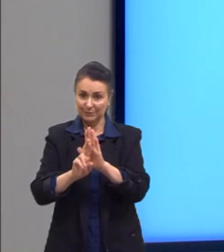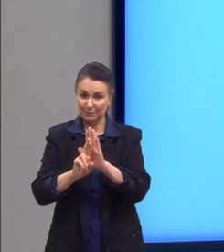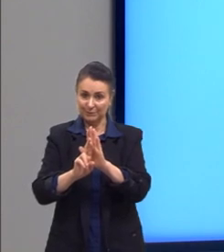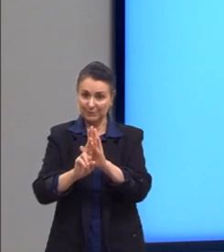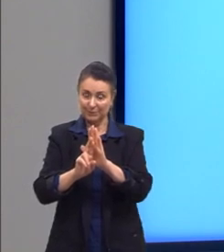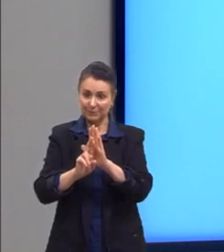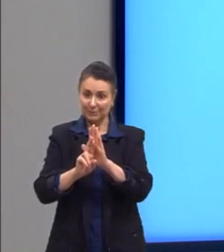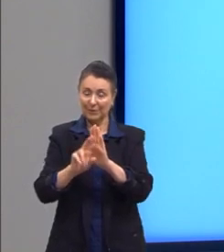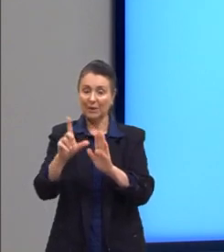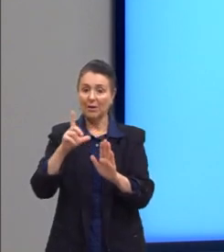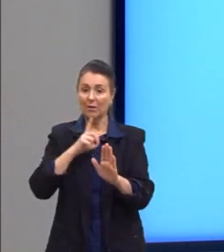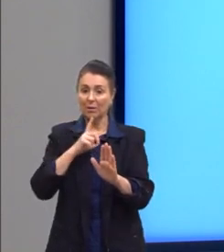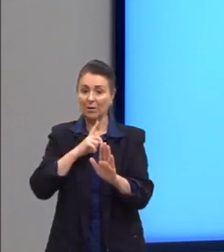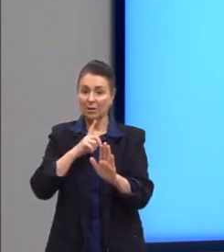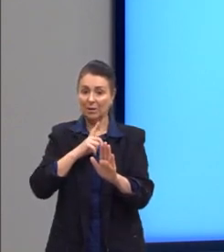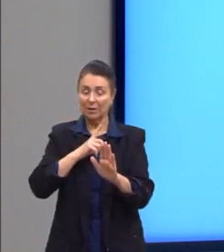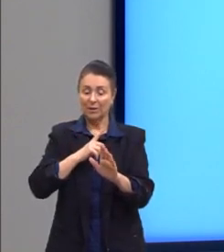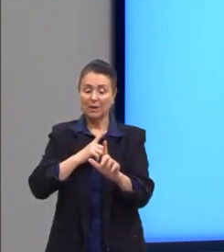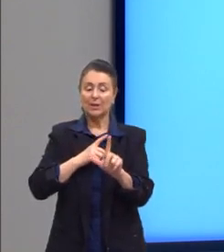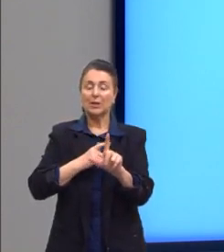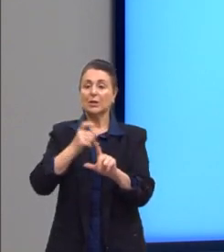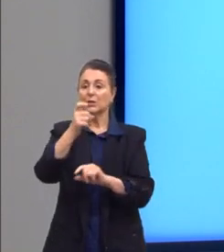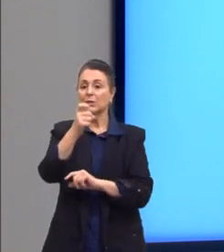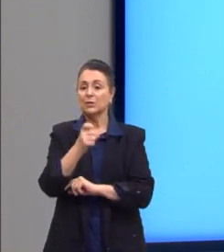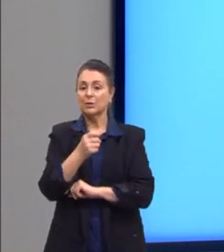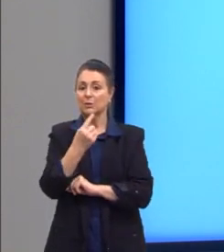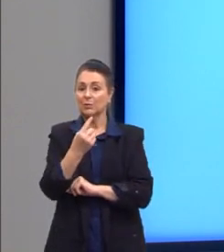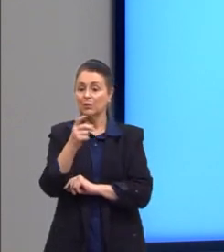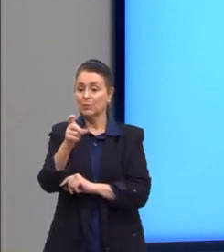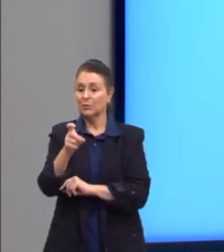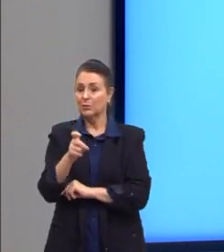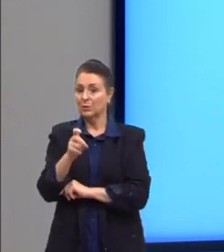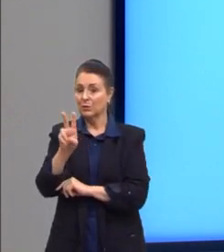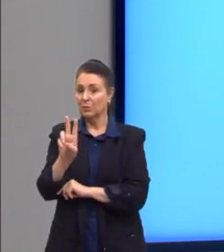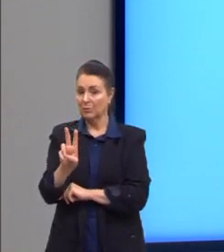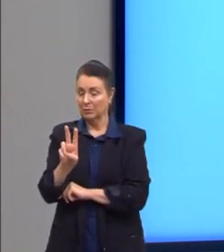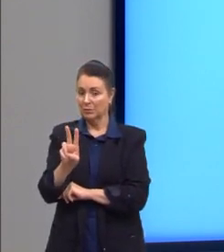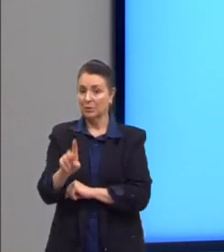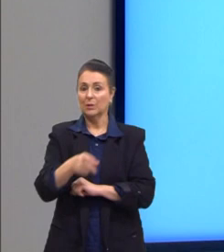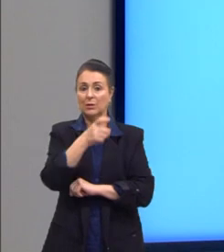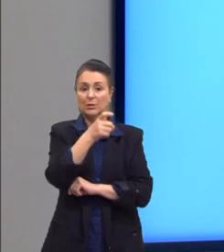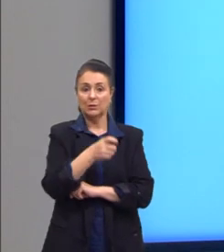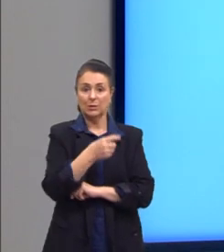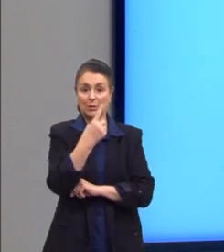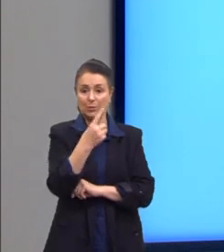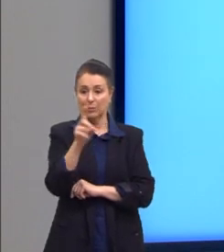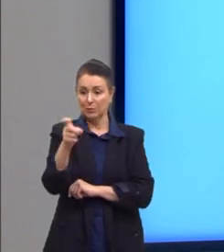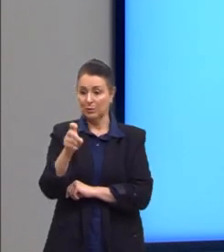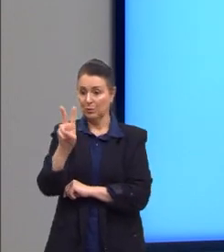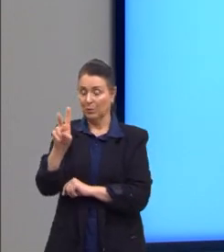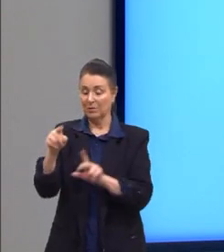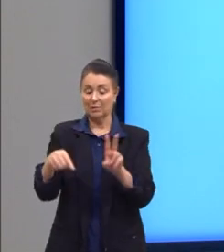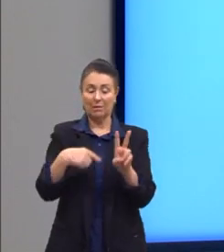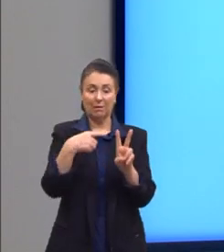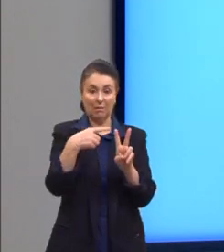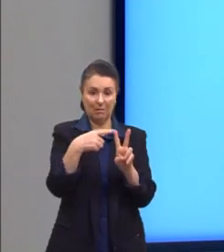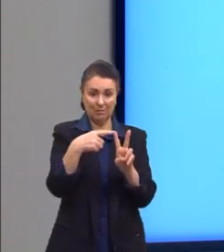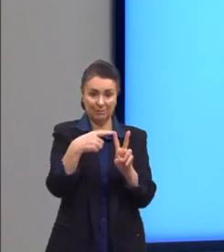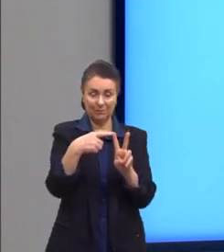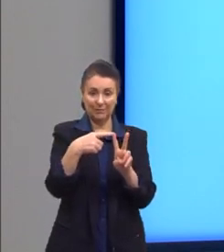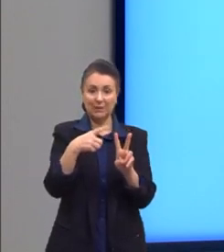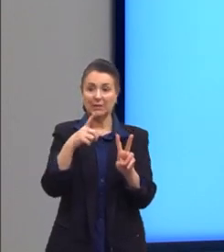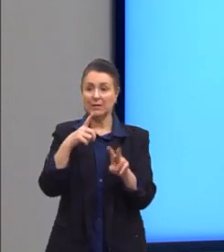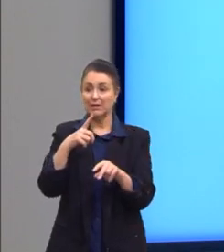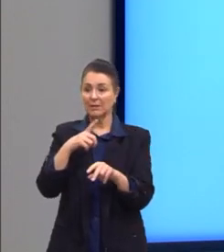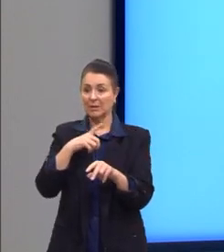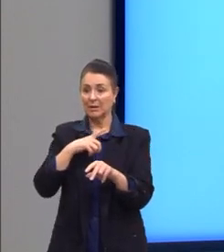E aí nós temos X1 e X2, sendo X1 e X2 as nossas raízes. Nós temos